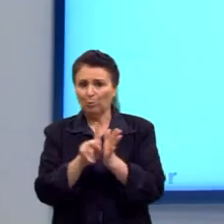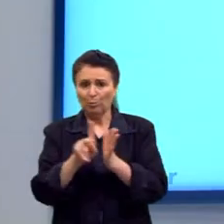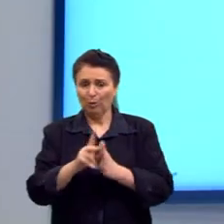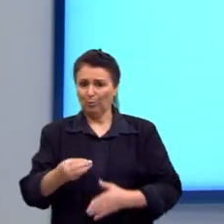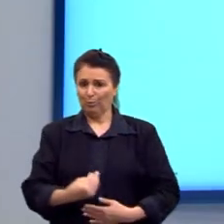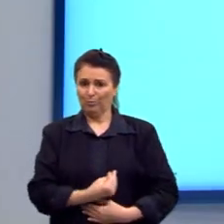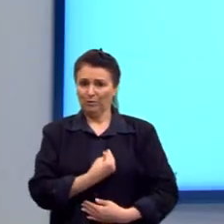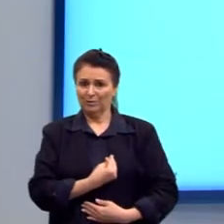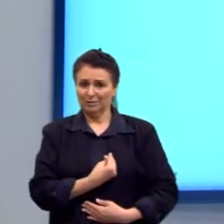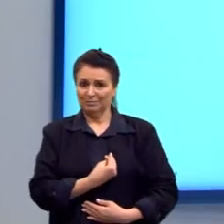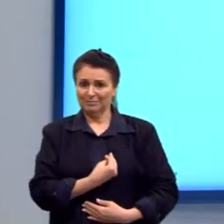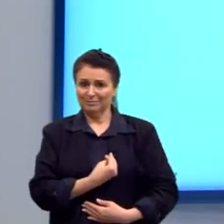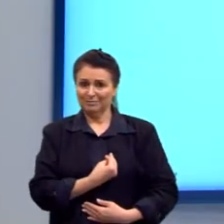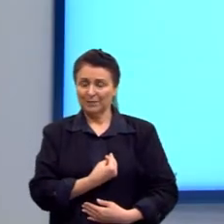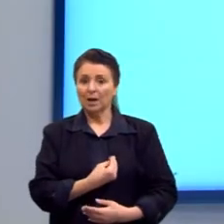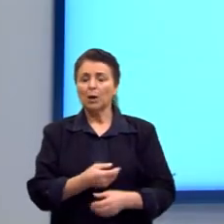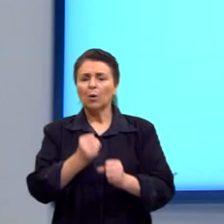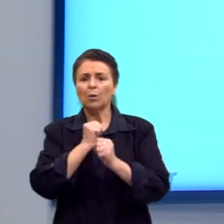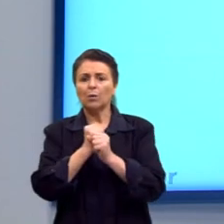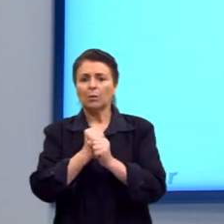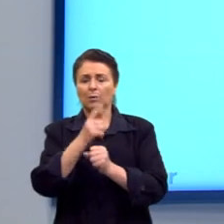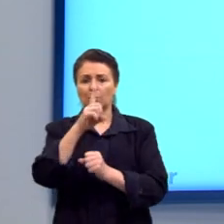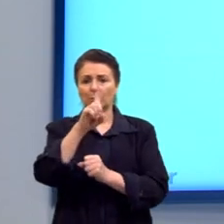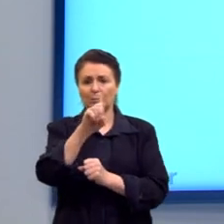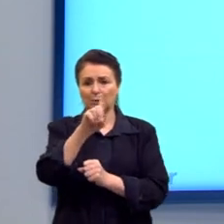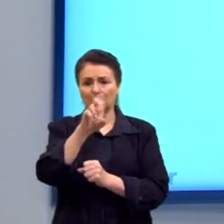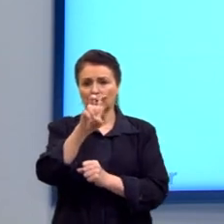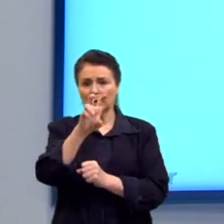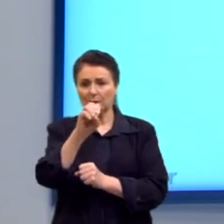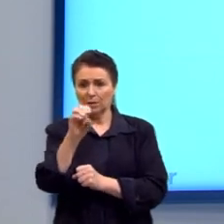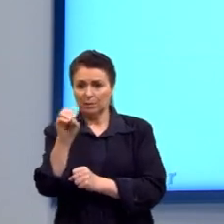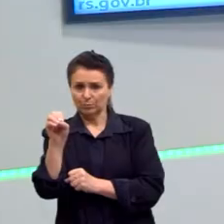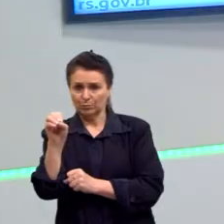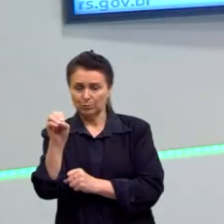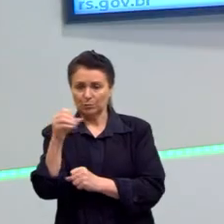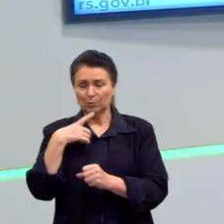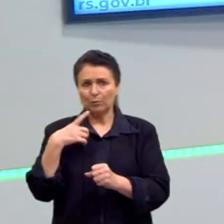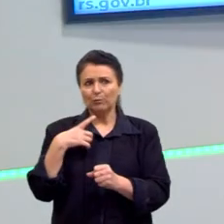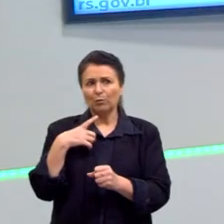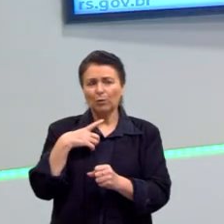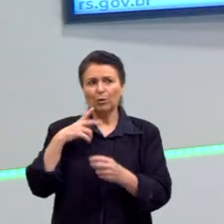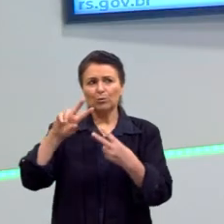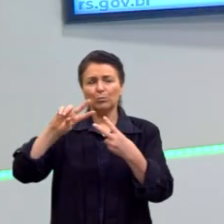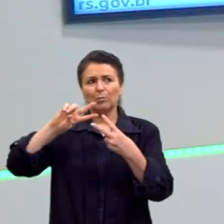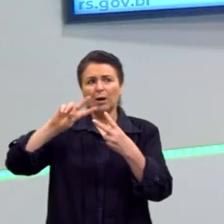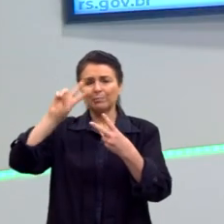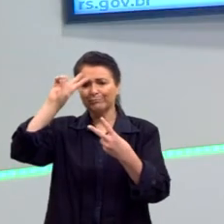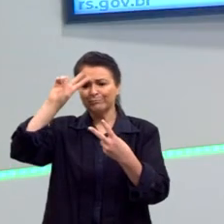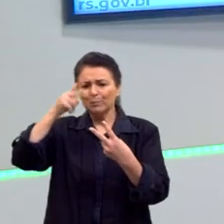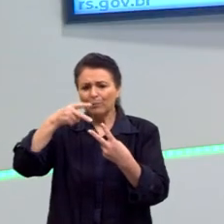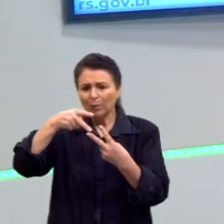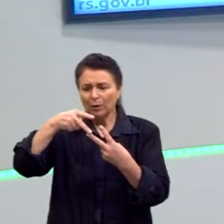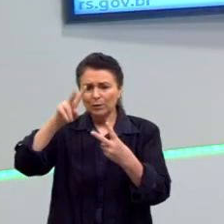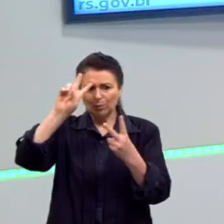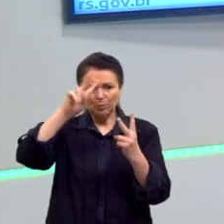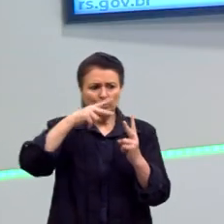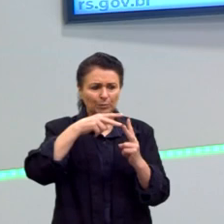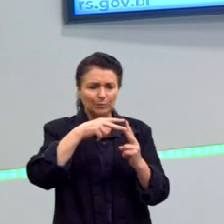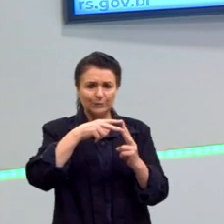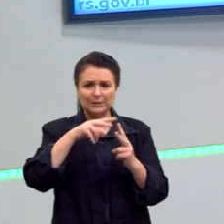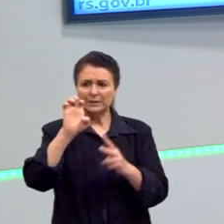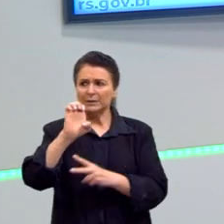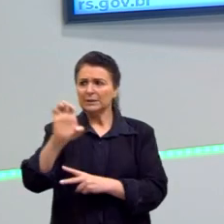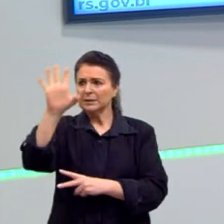estamos em 1500. Então, as pessoas já não... Foi uma hipótese que esses teóricos criam o chamado Estado de